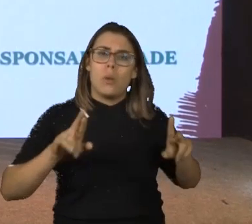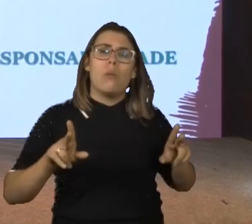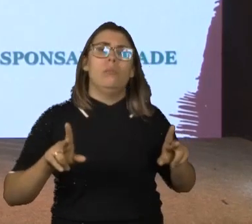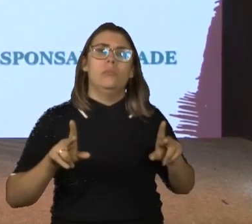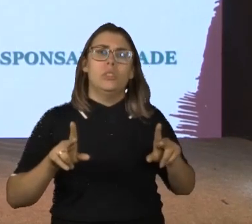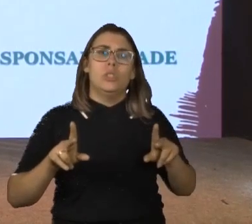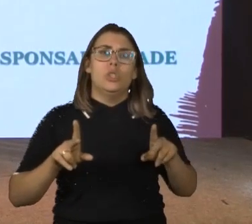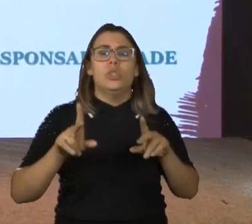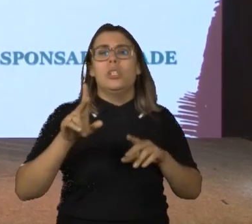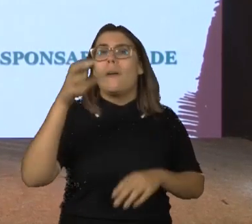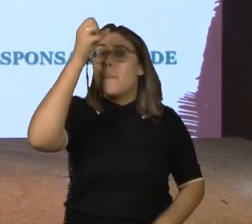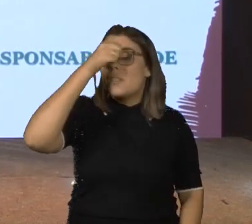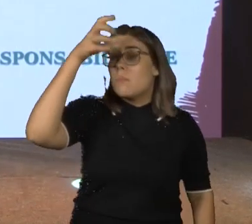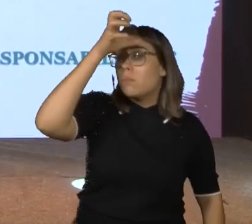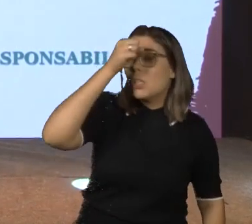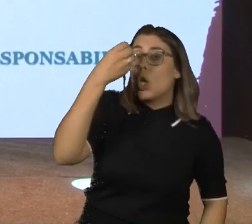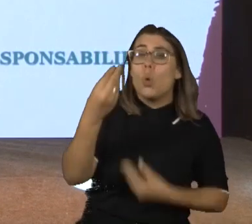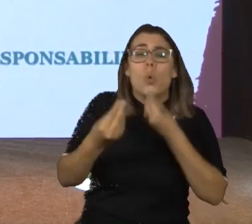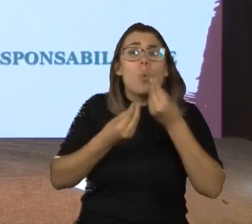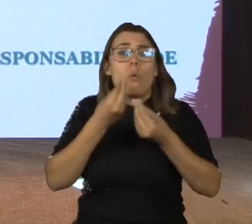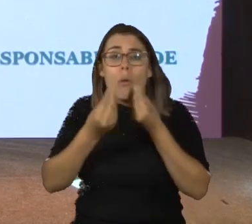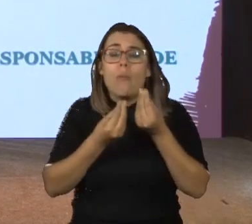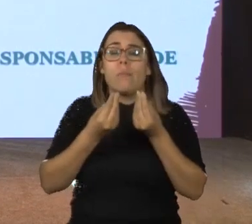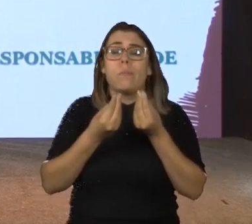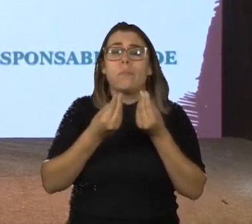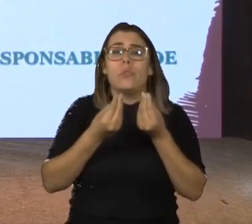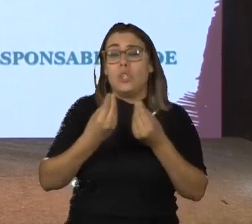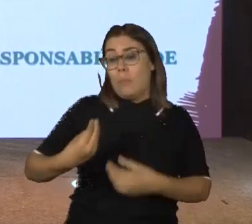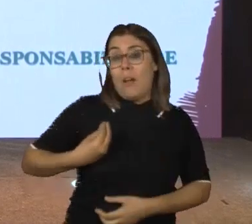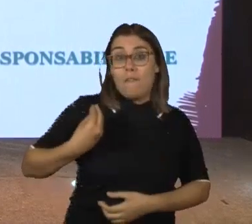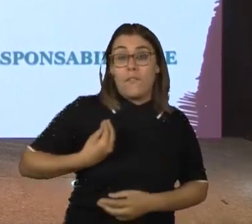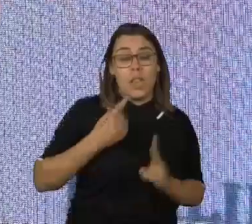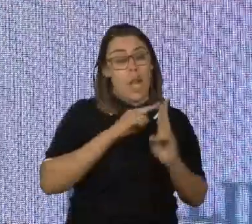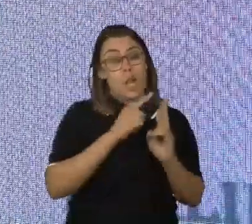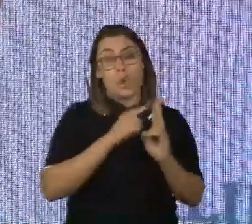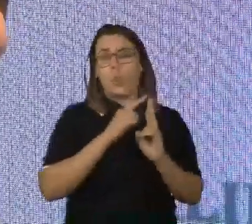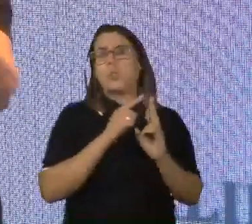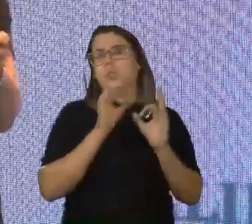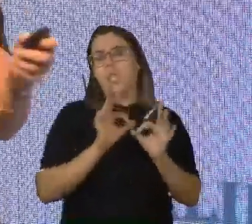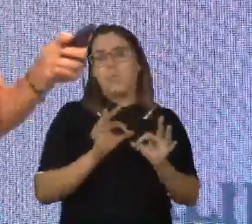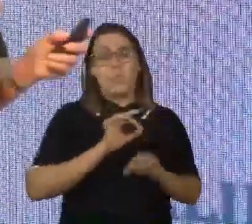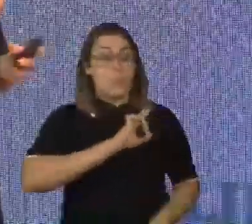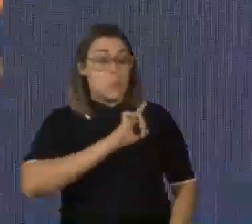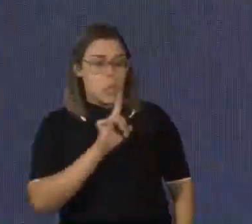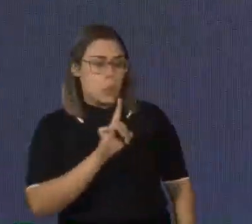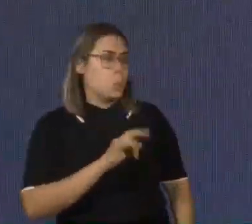Ele começa a aprender a se defender e aí ele se empodera. Não é não, não é?